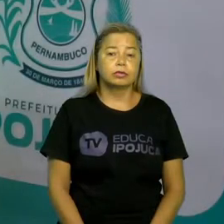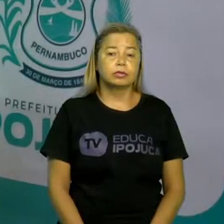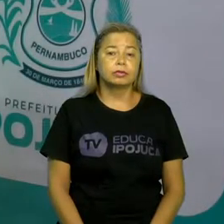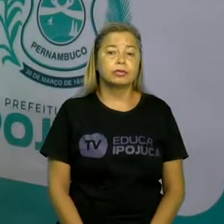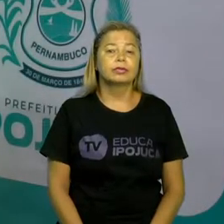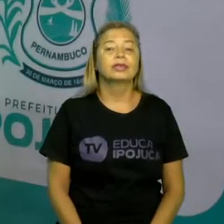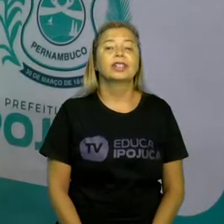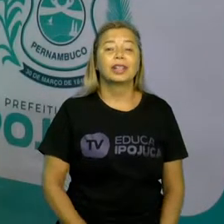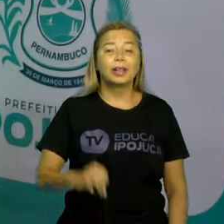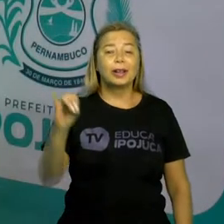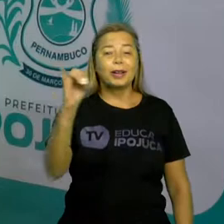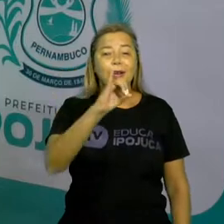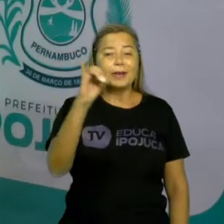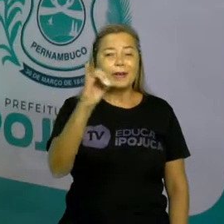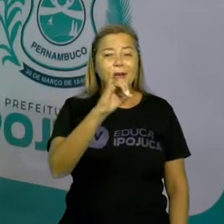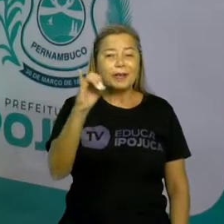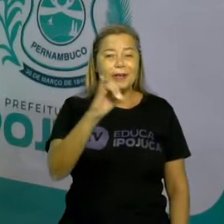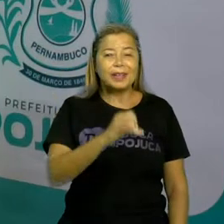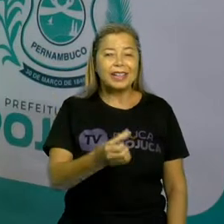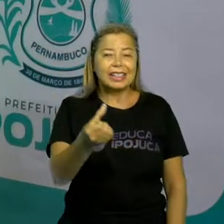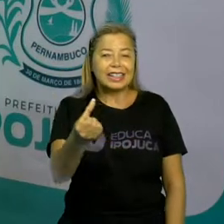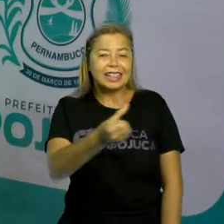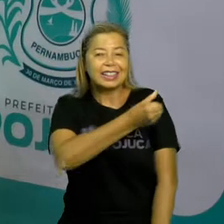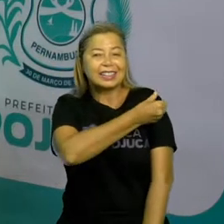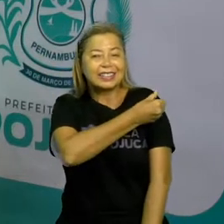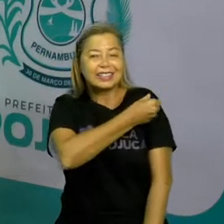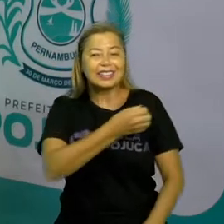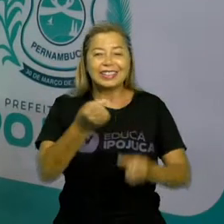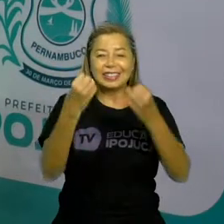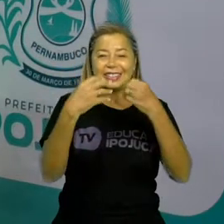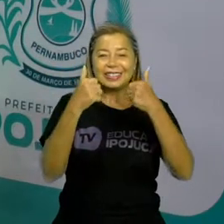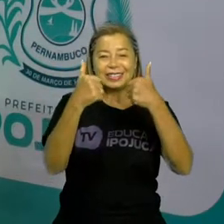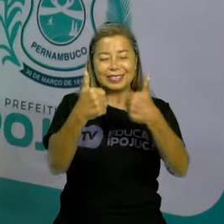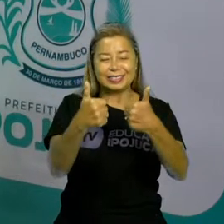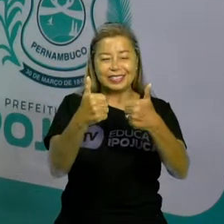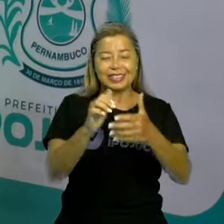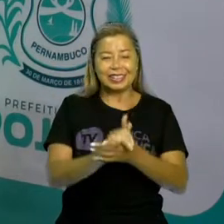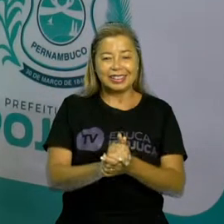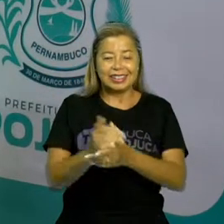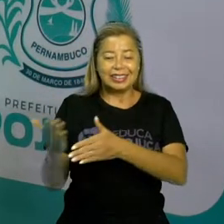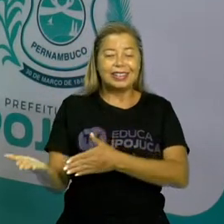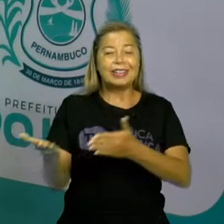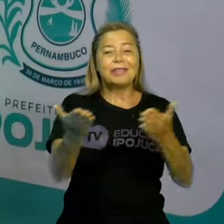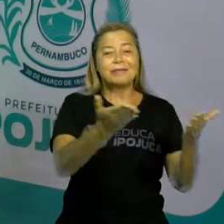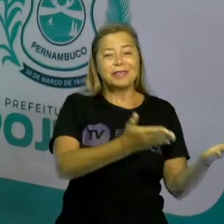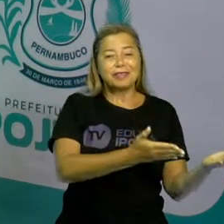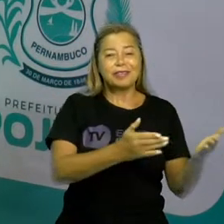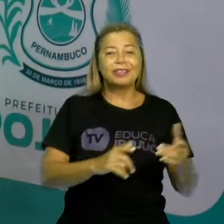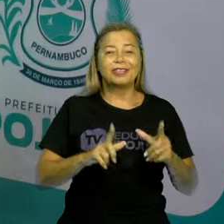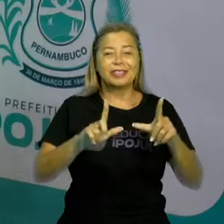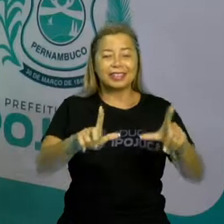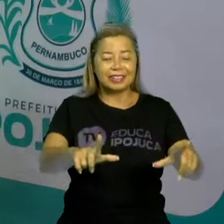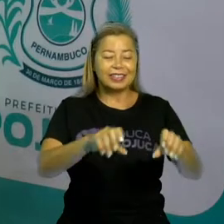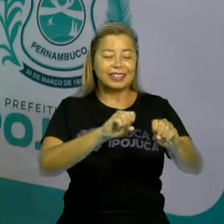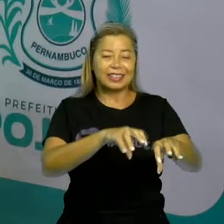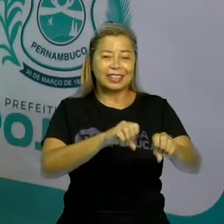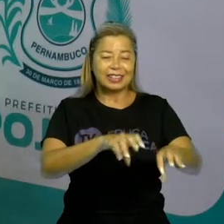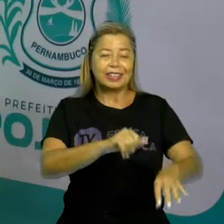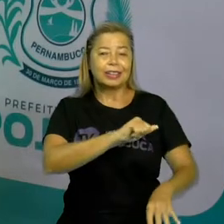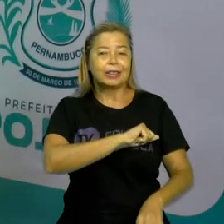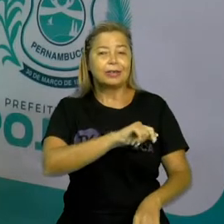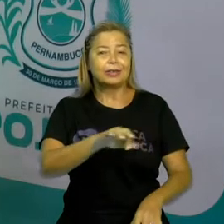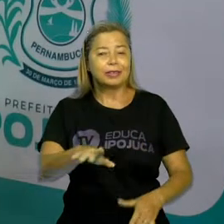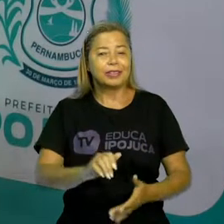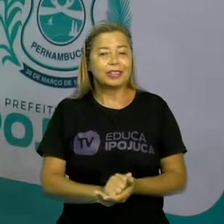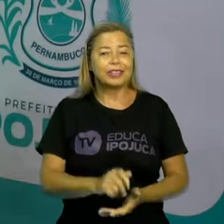E aí, galerinha do sexto ano, tudo bem com vocês? Sejam bem-vindos à TV Educa e Pojuca. Eu sou o